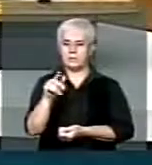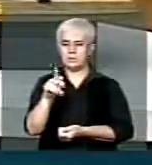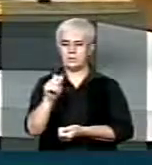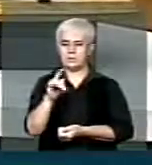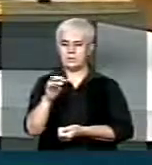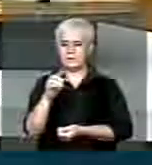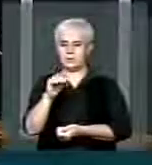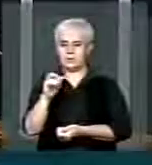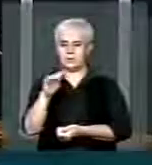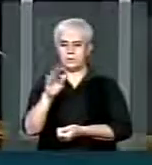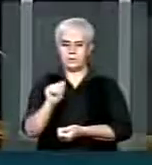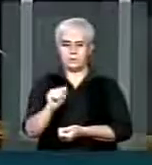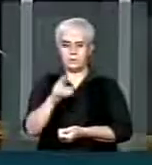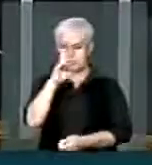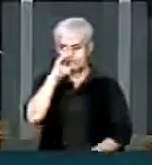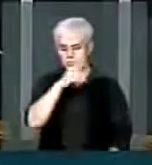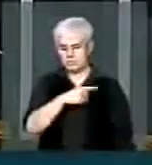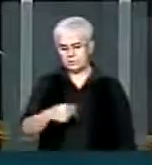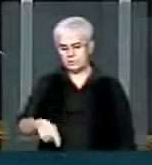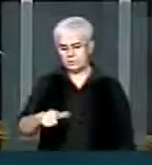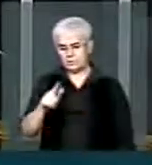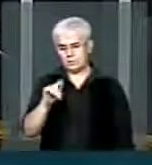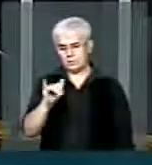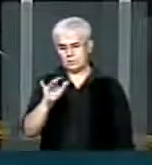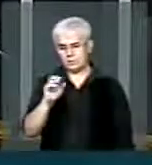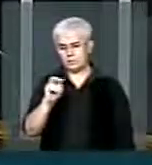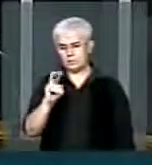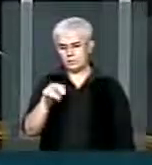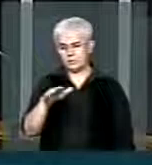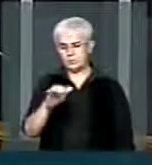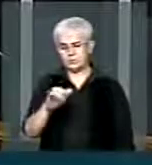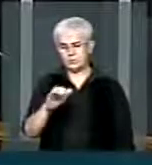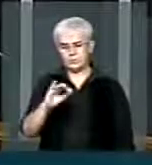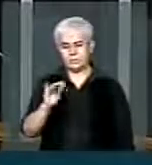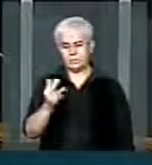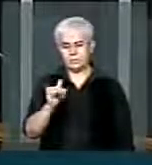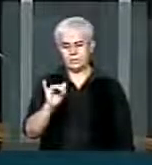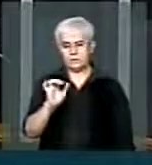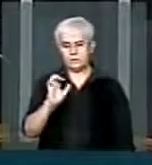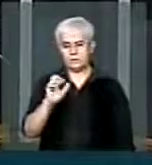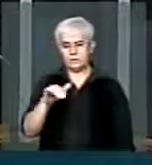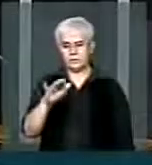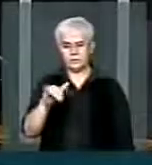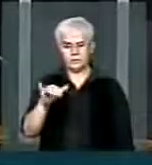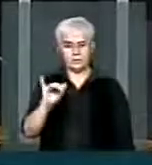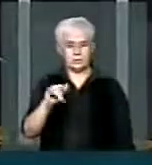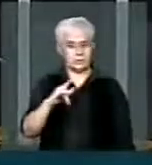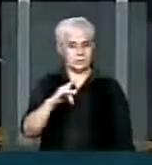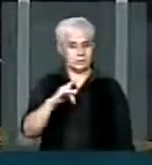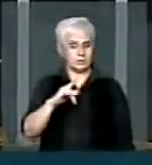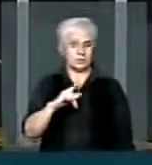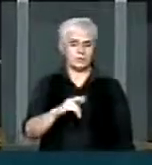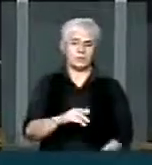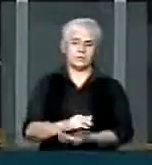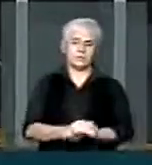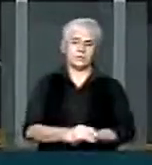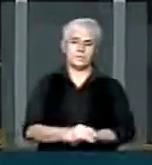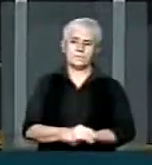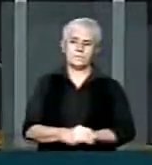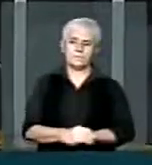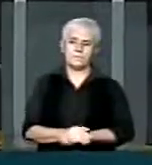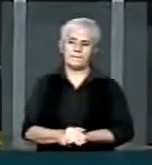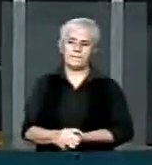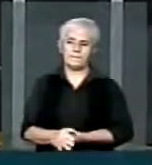Sr. Presidente Giovanni Scherini, lá de São Borja, tem gente lá em São Borja olhando para a V. Exª lá,